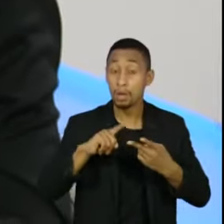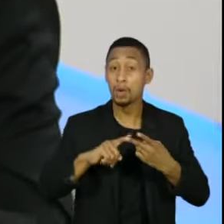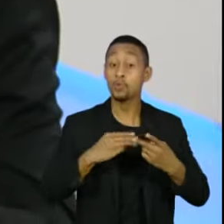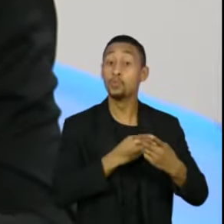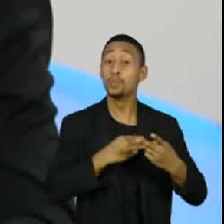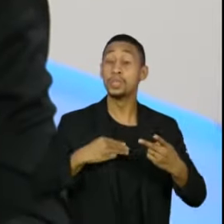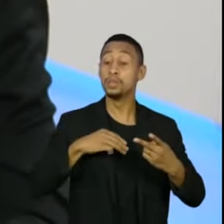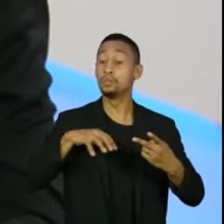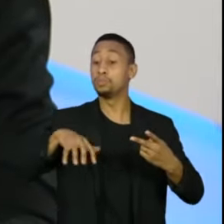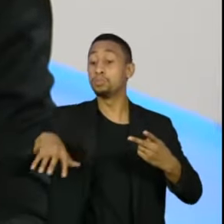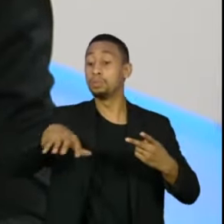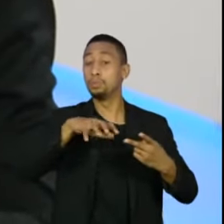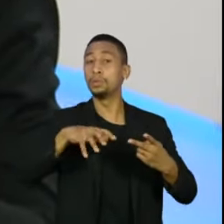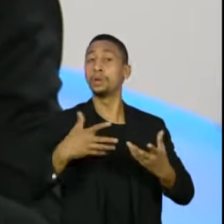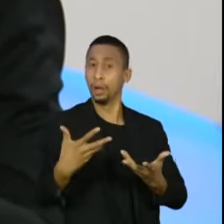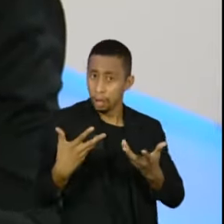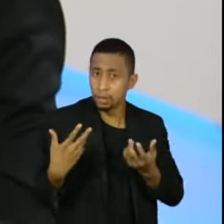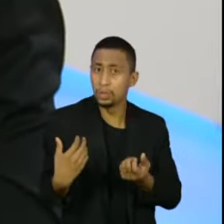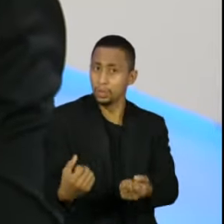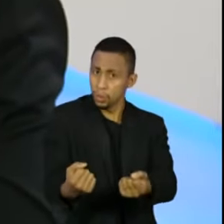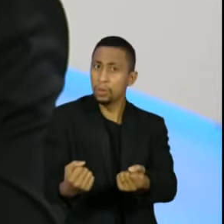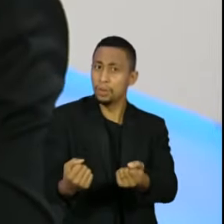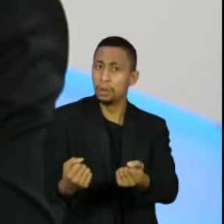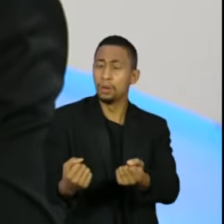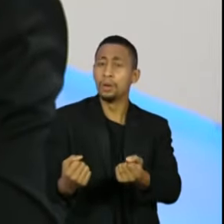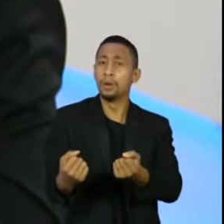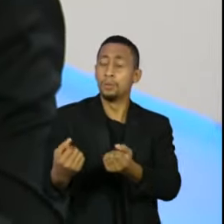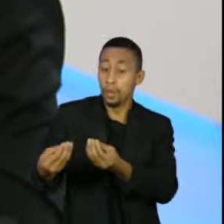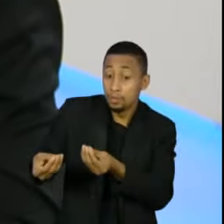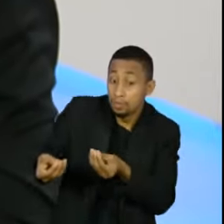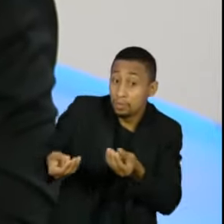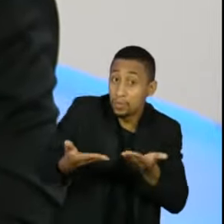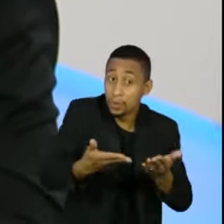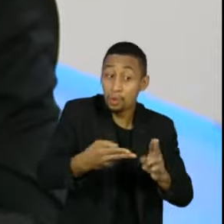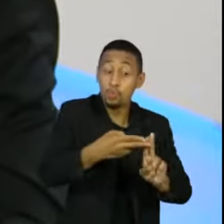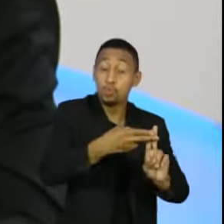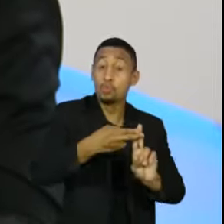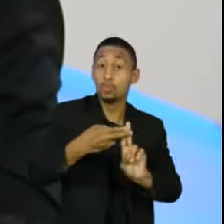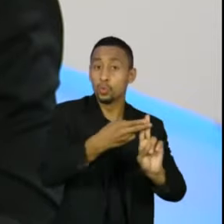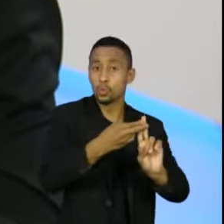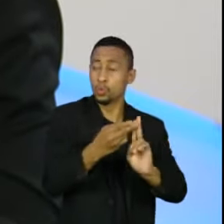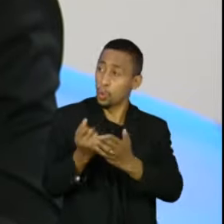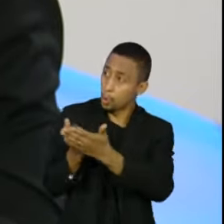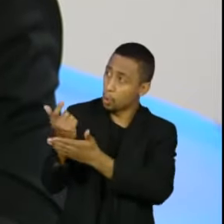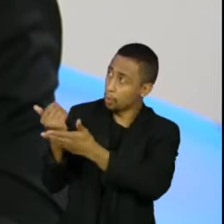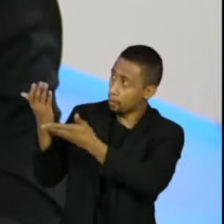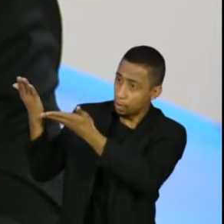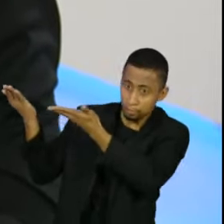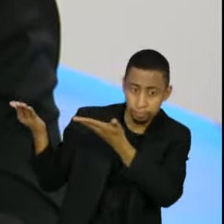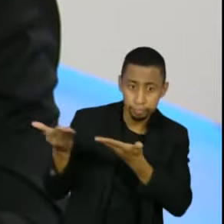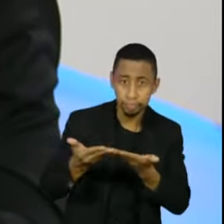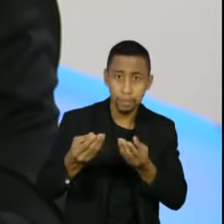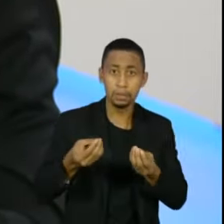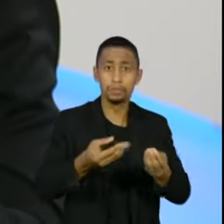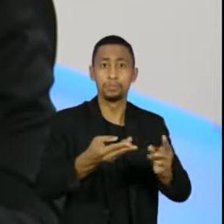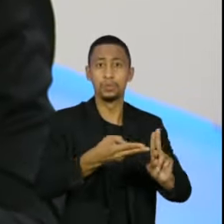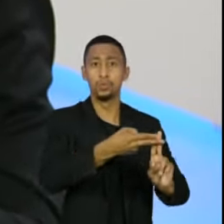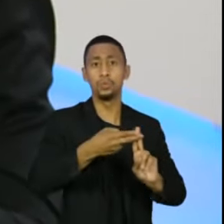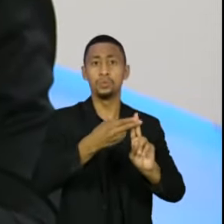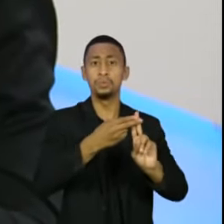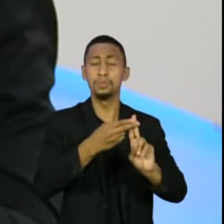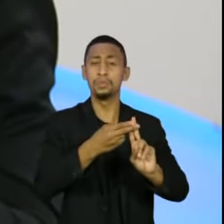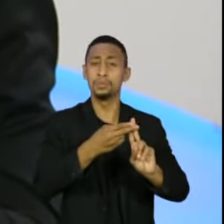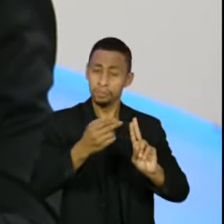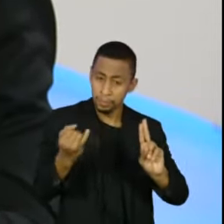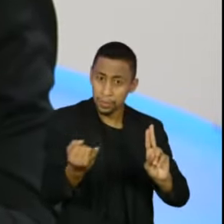participando da aquisição de vacinas para doação para o Sistema Único de Saúde é algo inteligente e necessário para o Brasil nesse momento. Então, é isso que eu